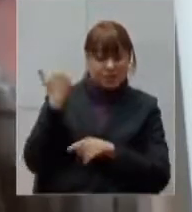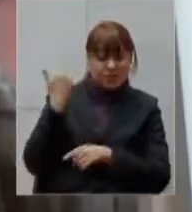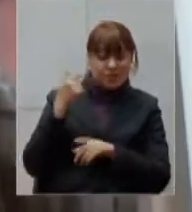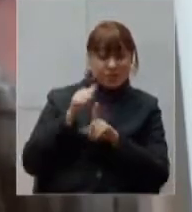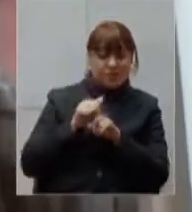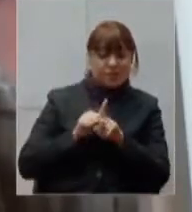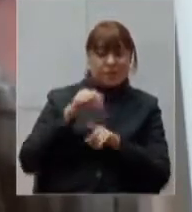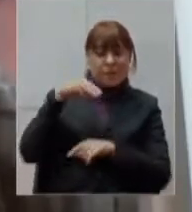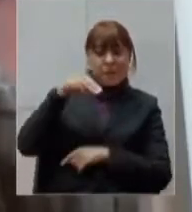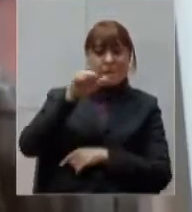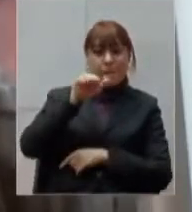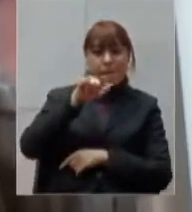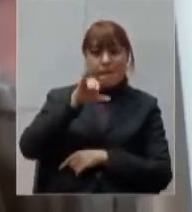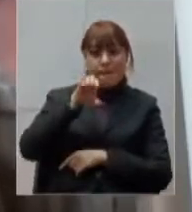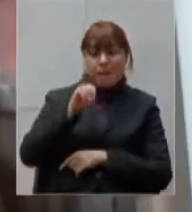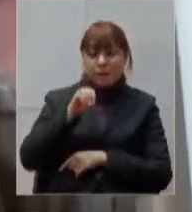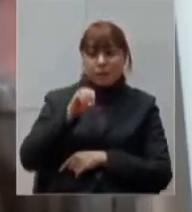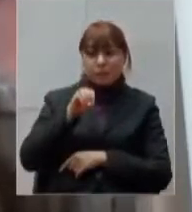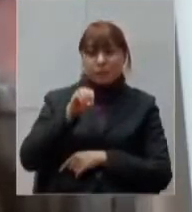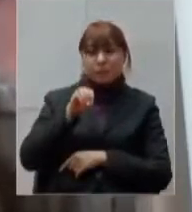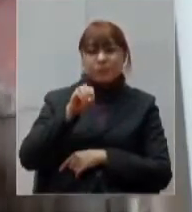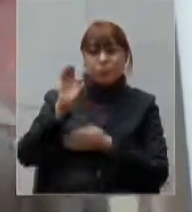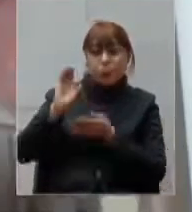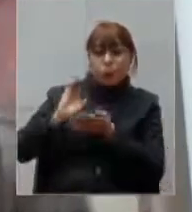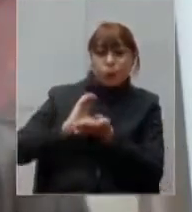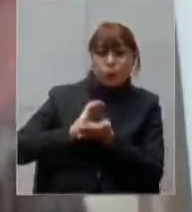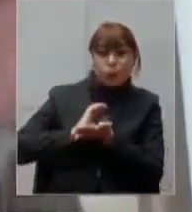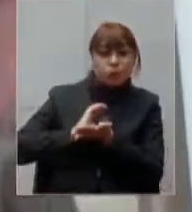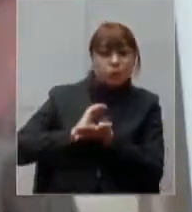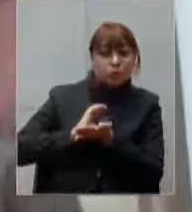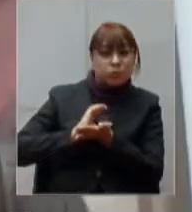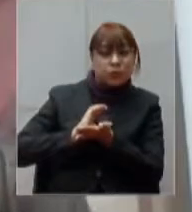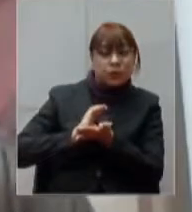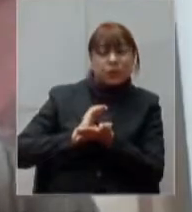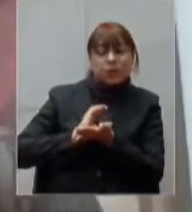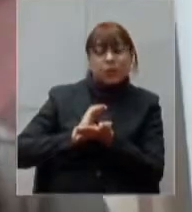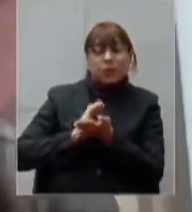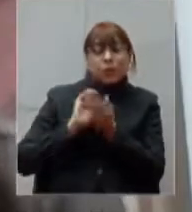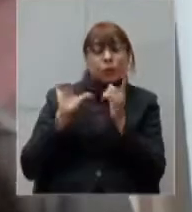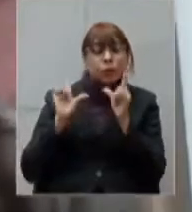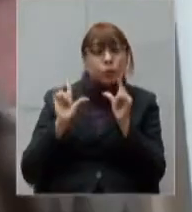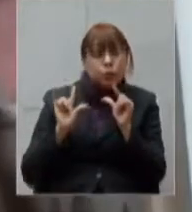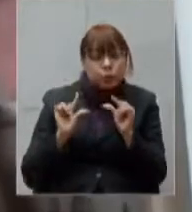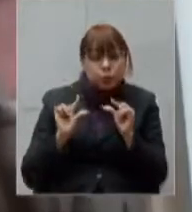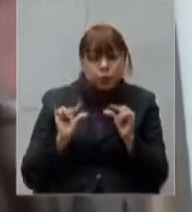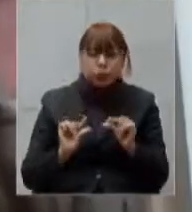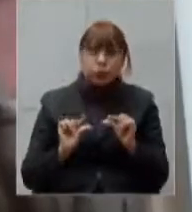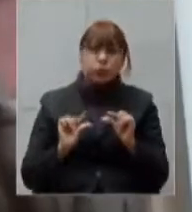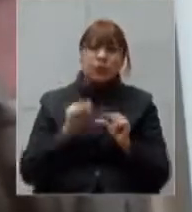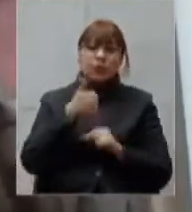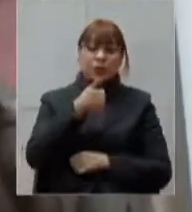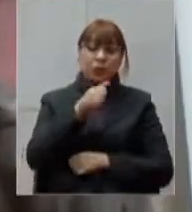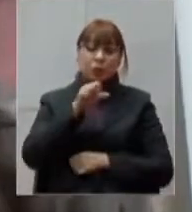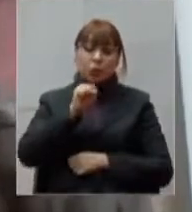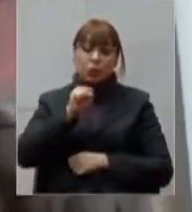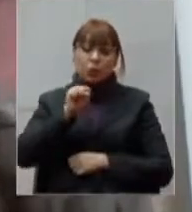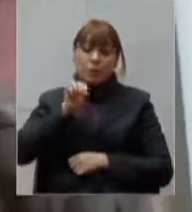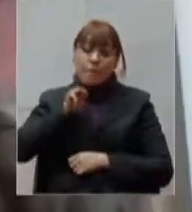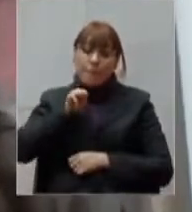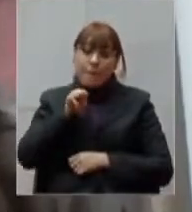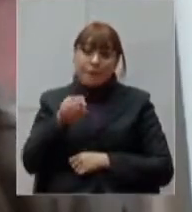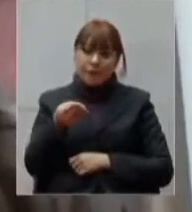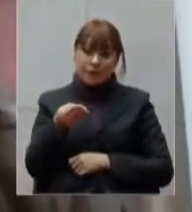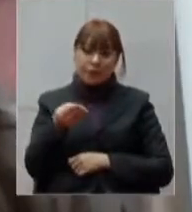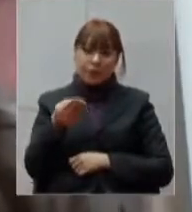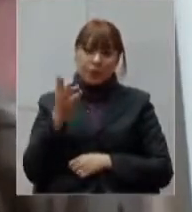tivemos uma arrecadação, uma perda, uma quebra de arrecadação da ordem de 18 milhões. Então, somando